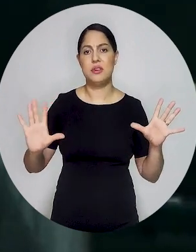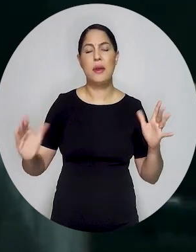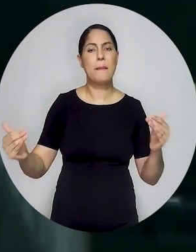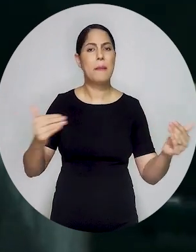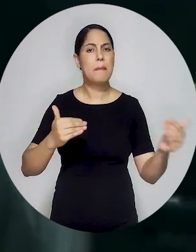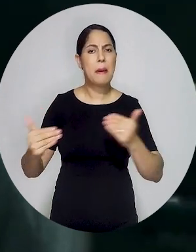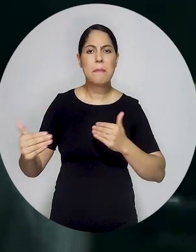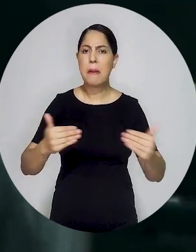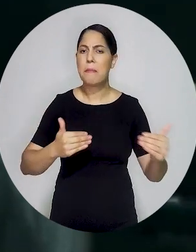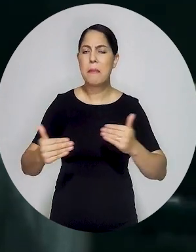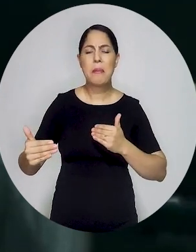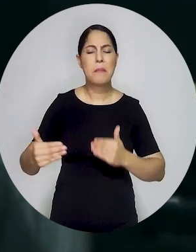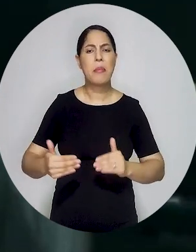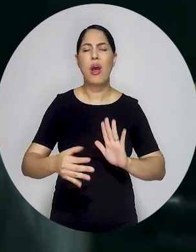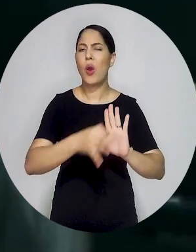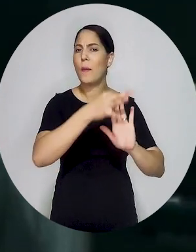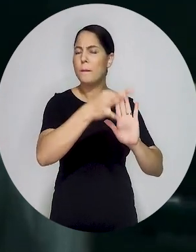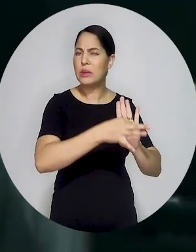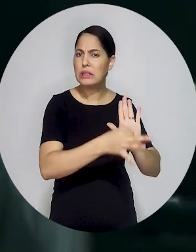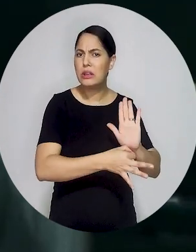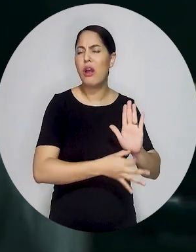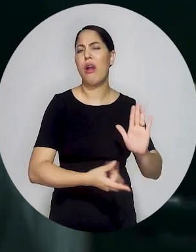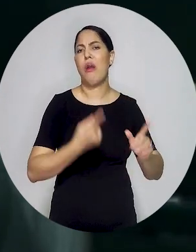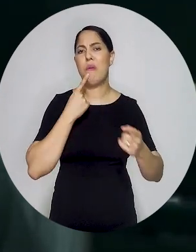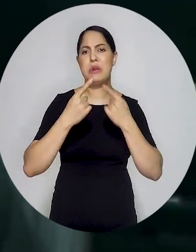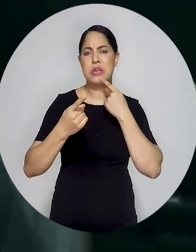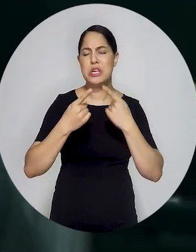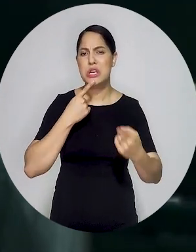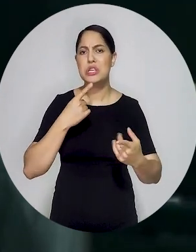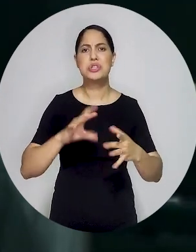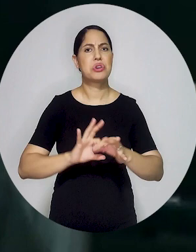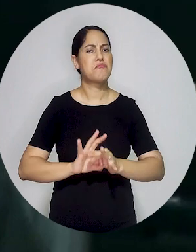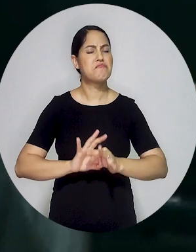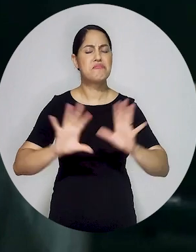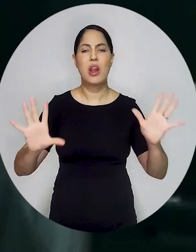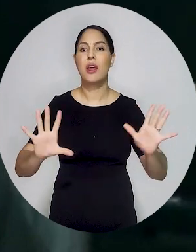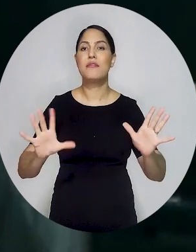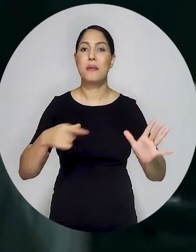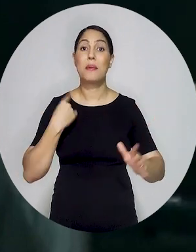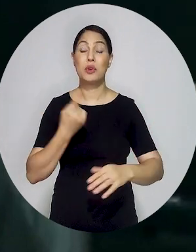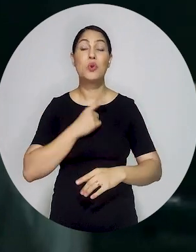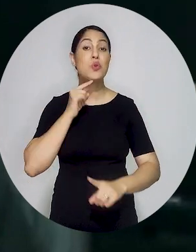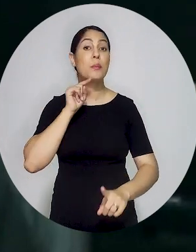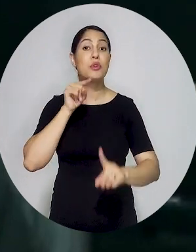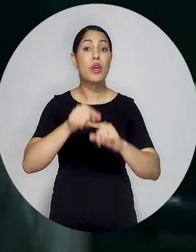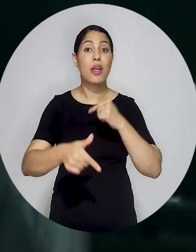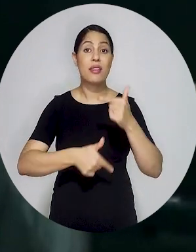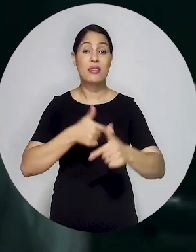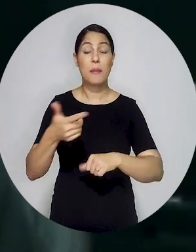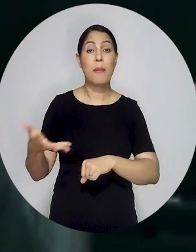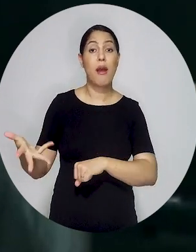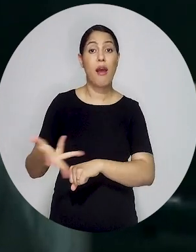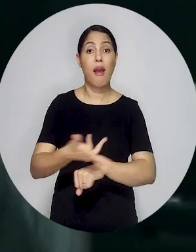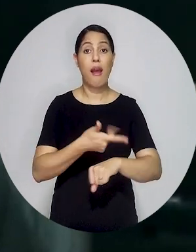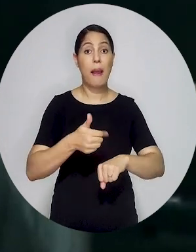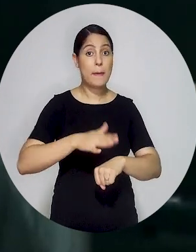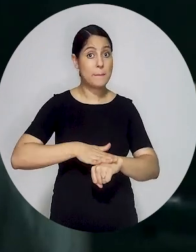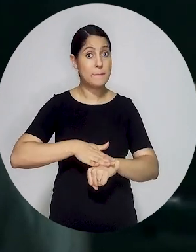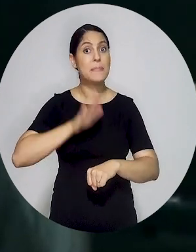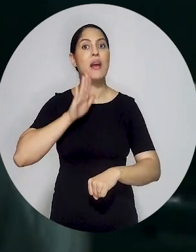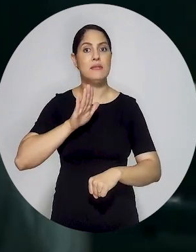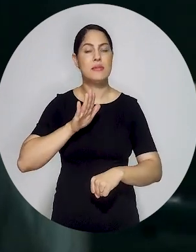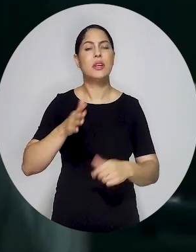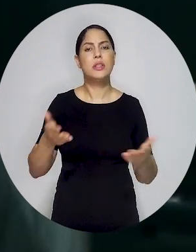queira trazer qualquer ideia, crítica, sugestão para o aperfeiçoamento do nosso trabalho, para o aperfeiçoamento da